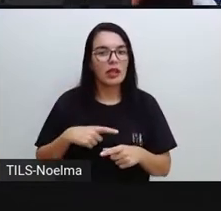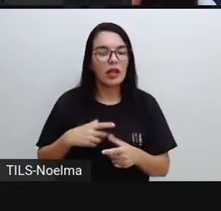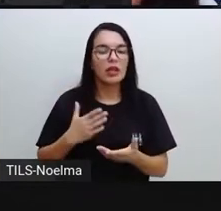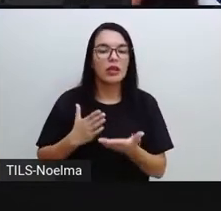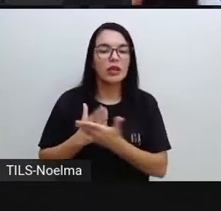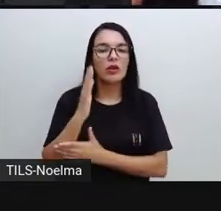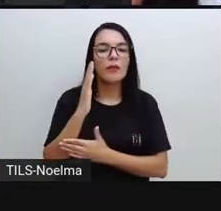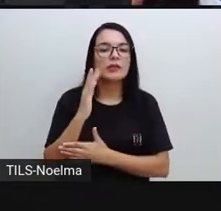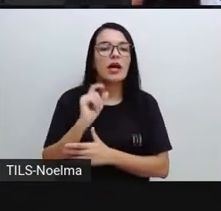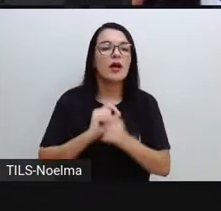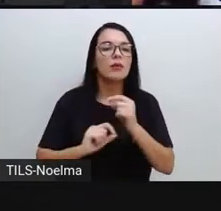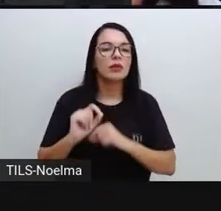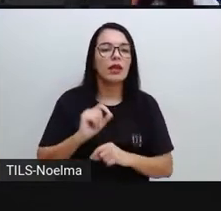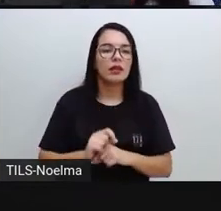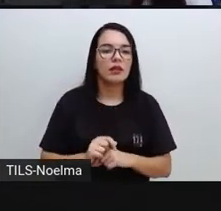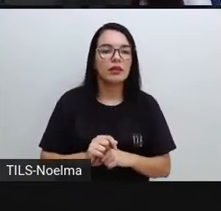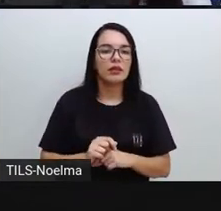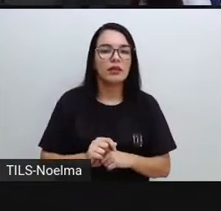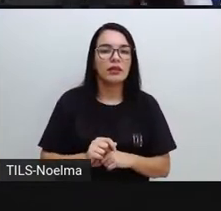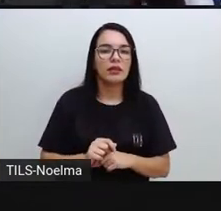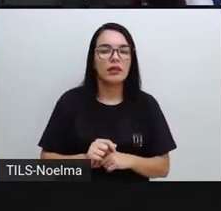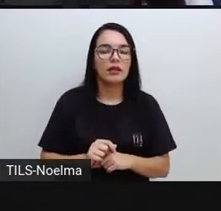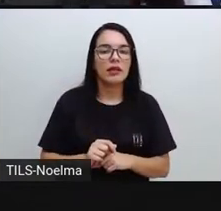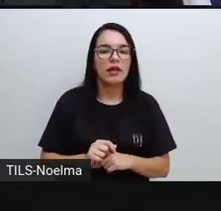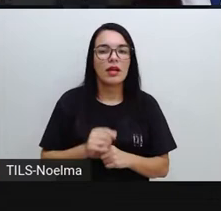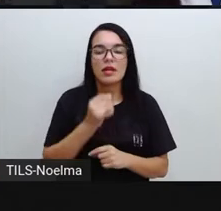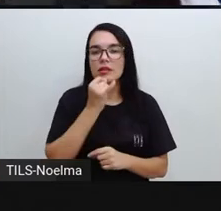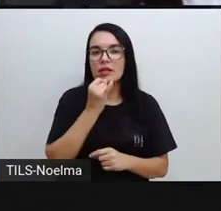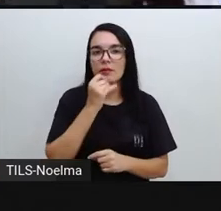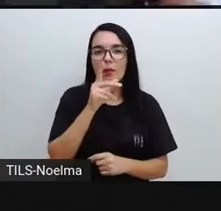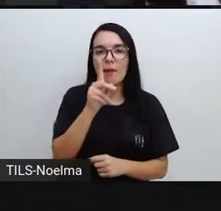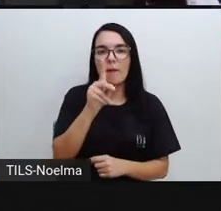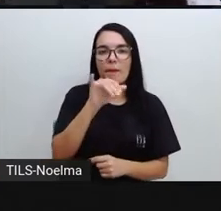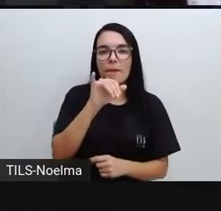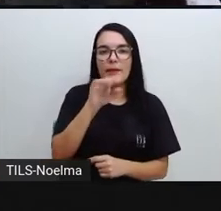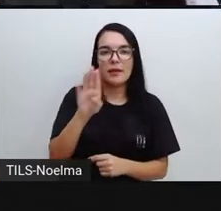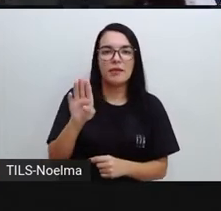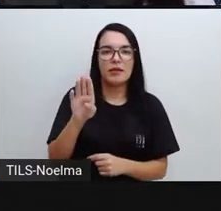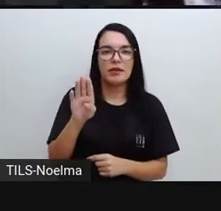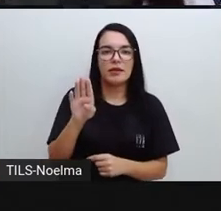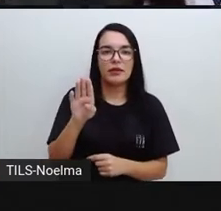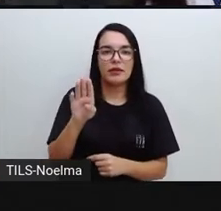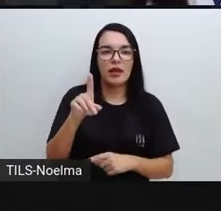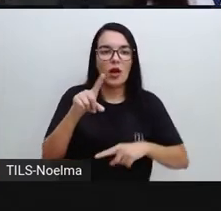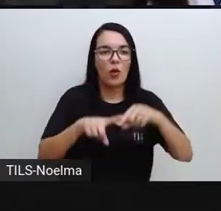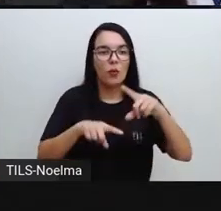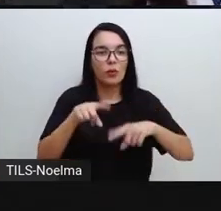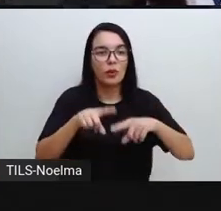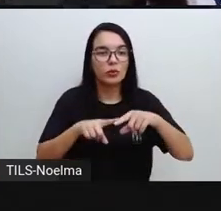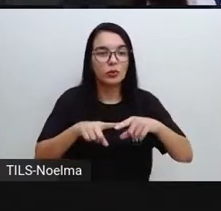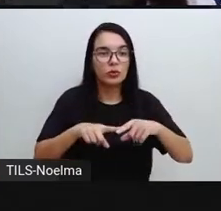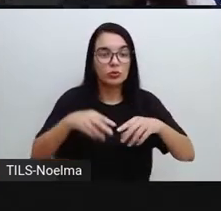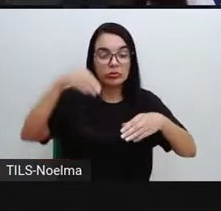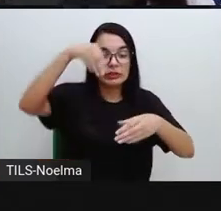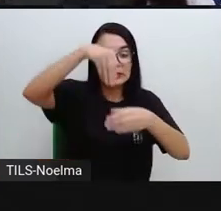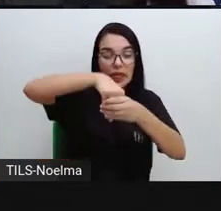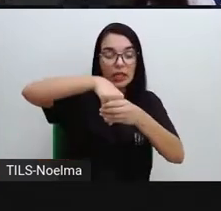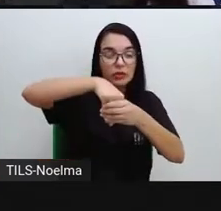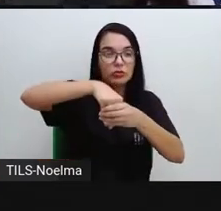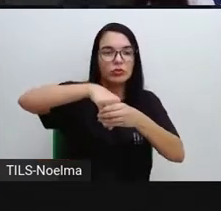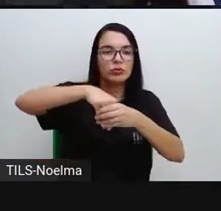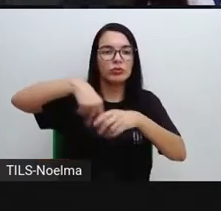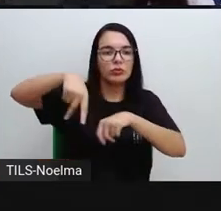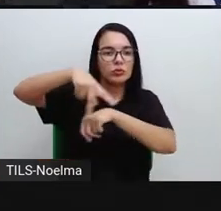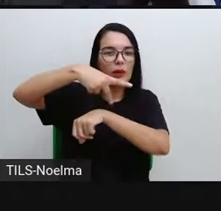exemplo, o PIB, o produto interno bruto, dentre vários outros aspectos que vão ser analisados aí